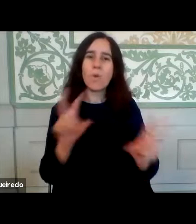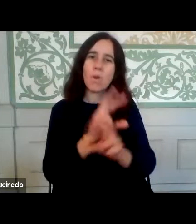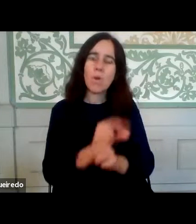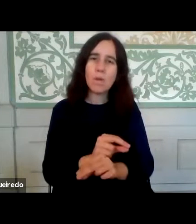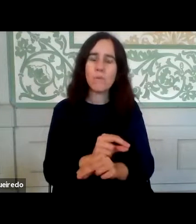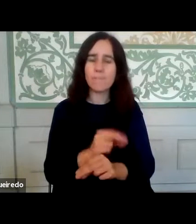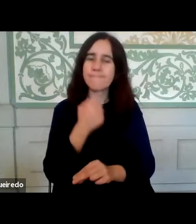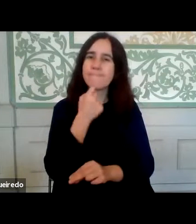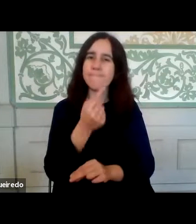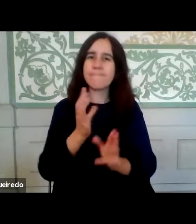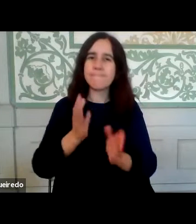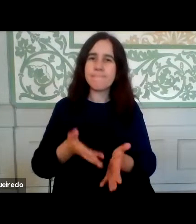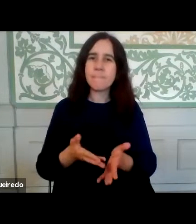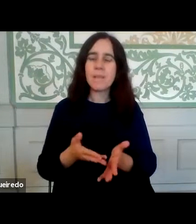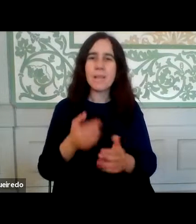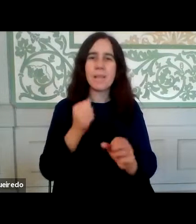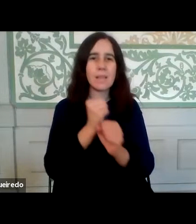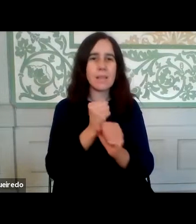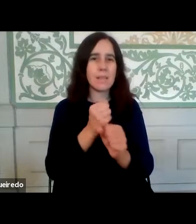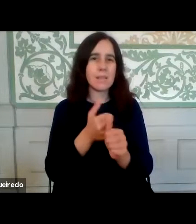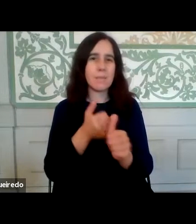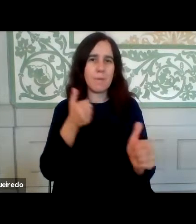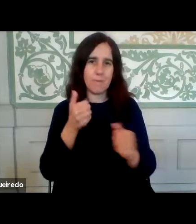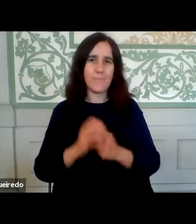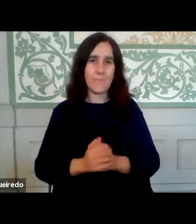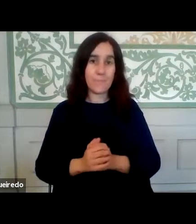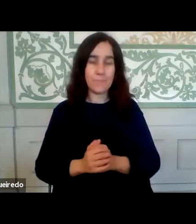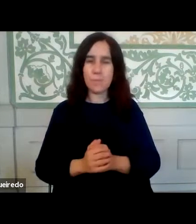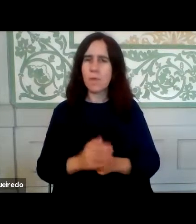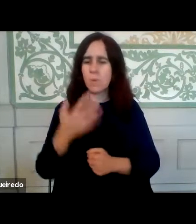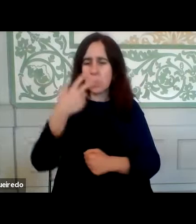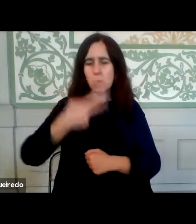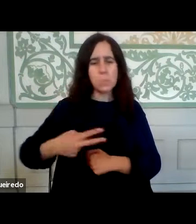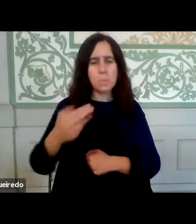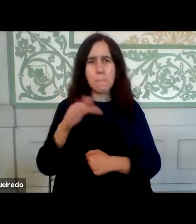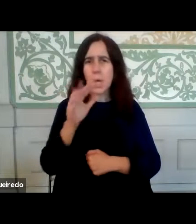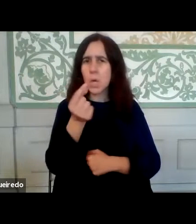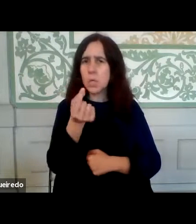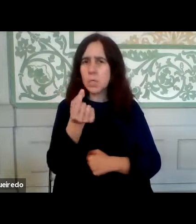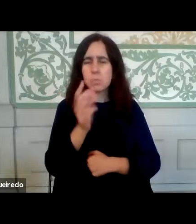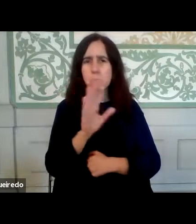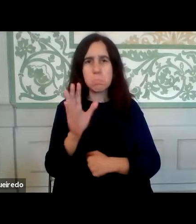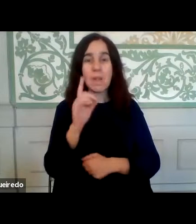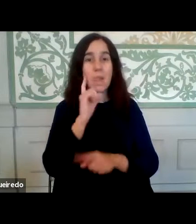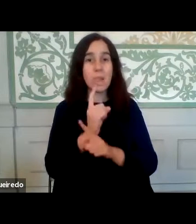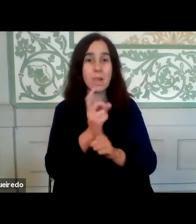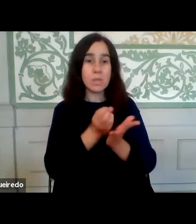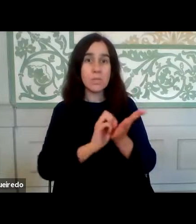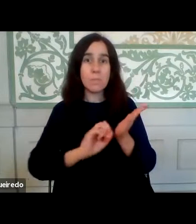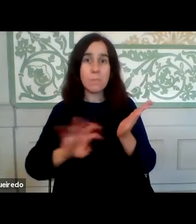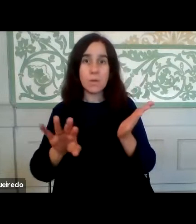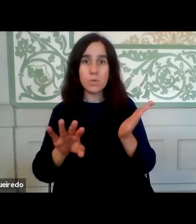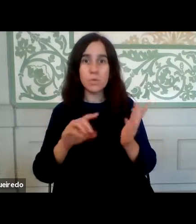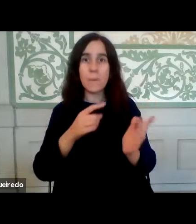de fazer referência ao teletrabalho. Em pouco mais de duas semanas, entre o despacho de